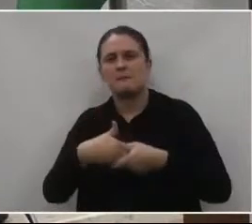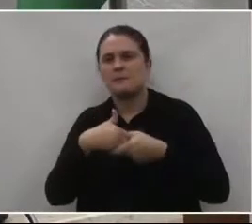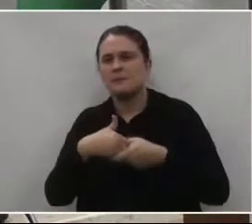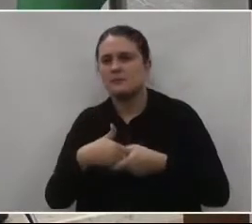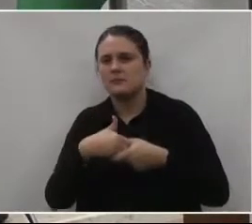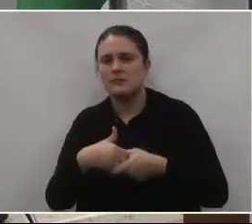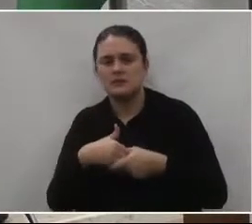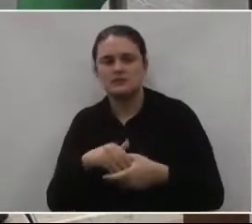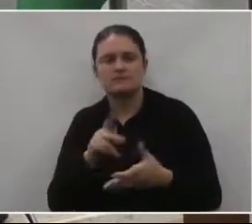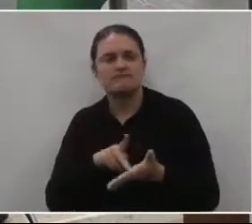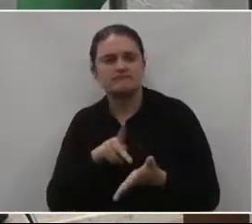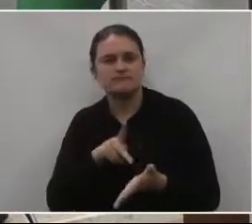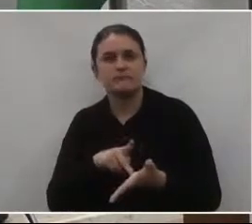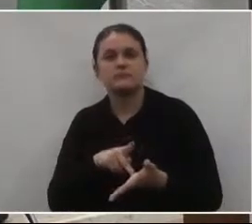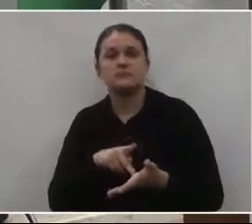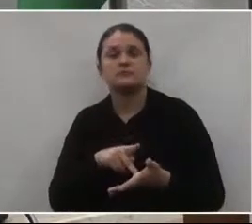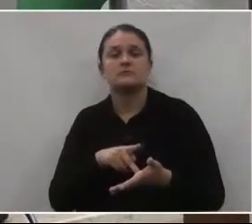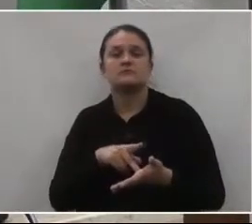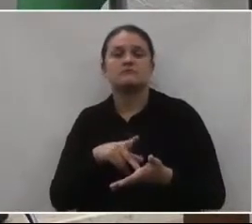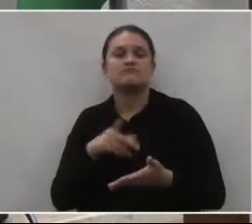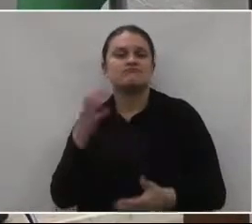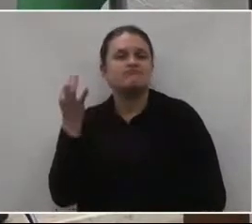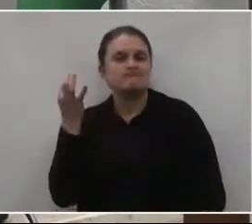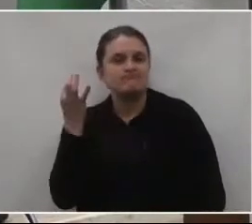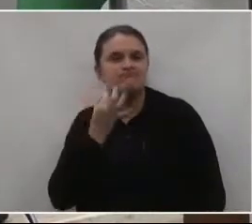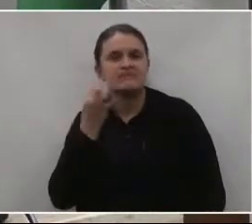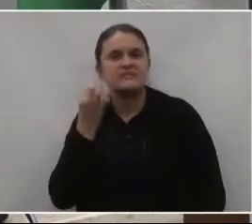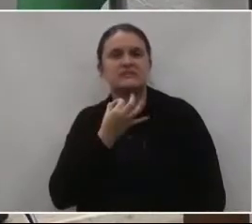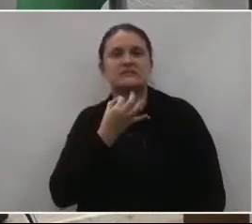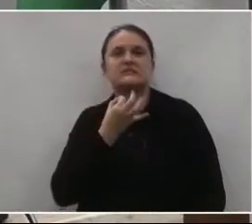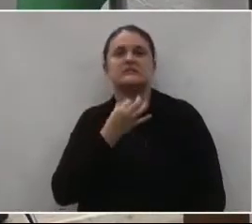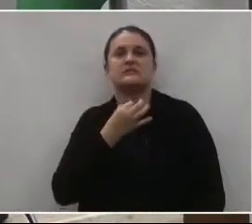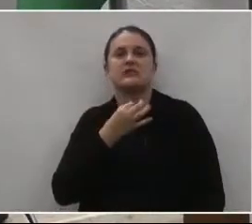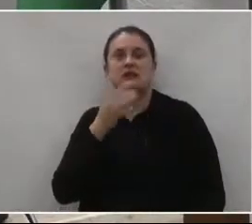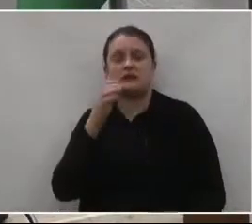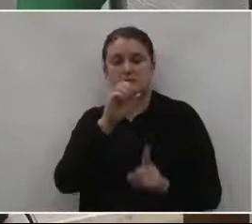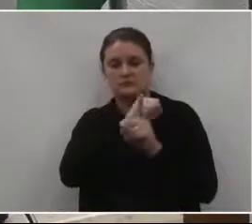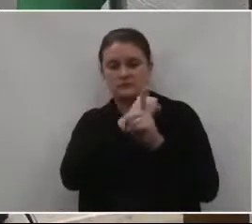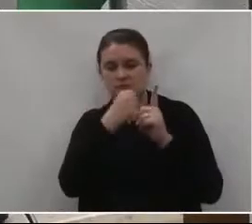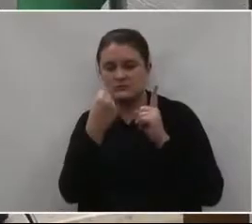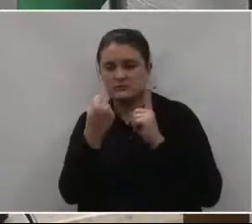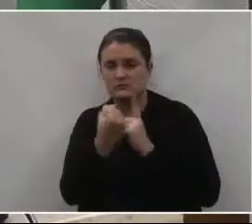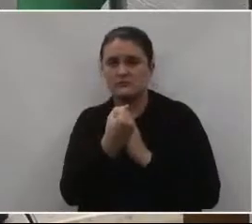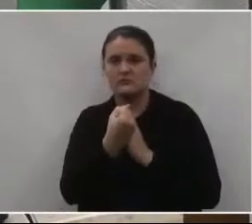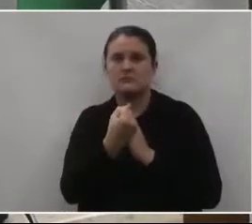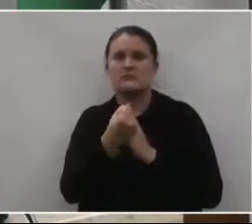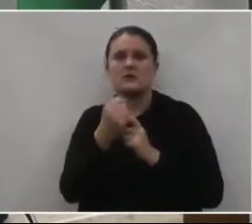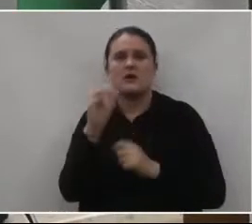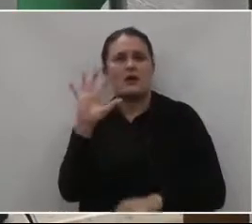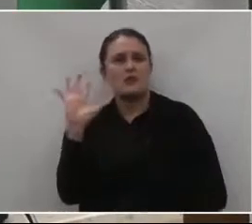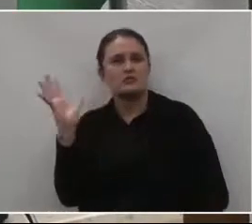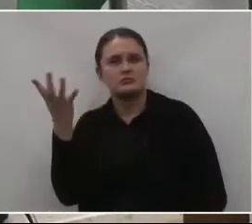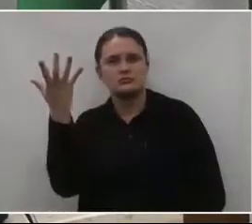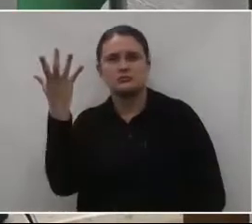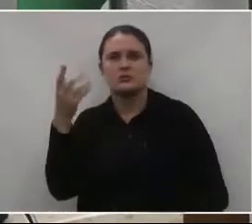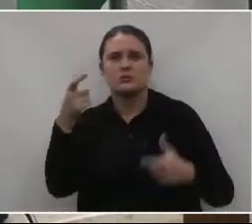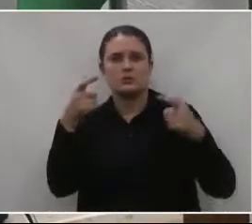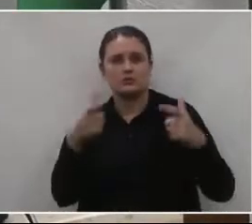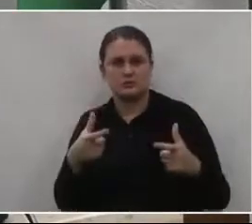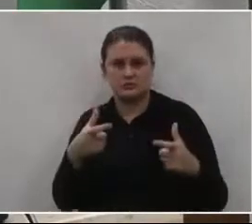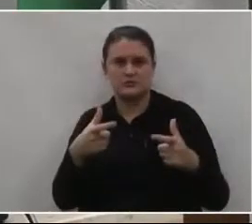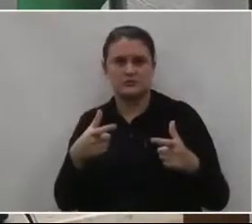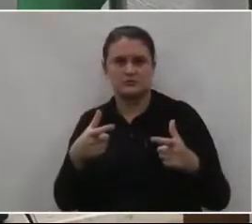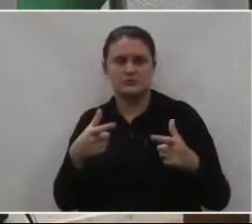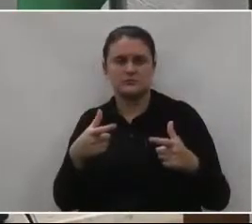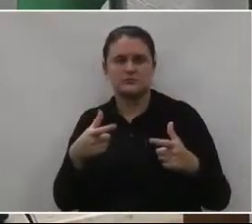parabéns, porque, com certeza, a assistência social aconteceu naquele espaço,